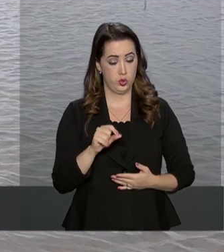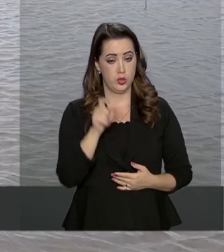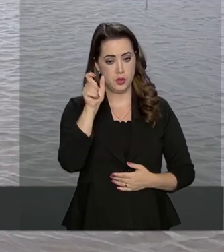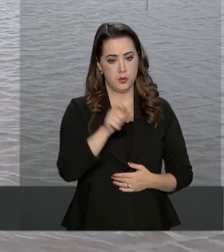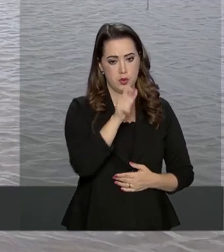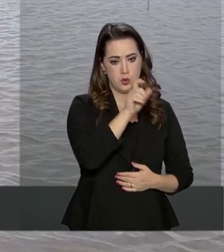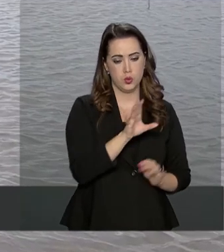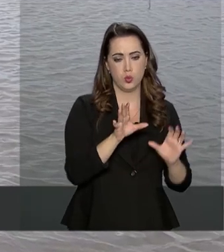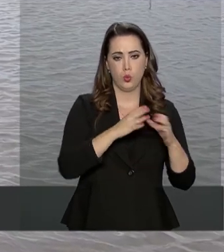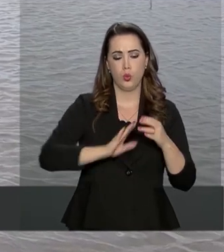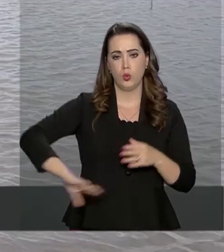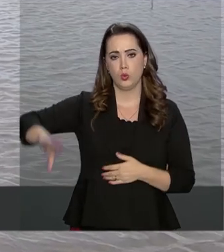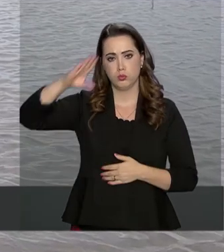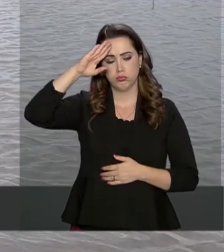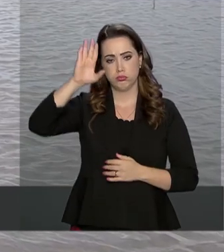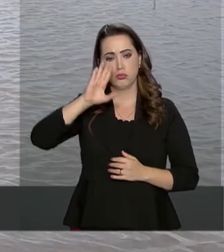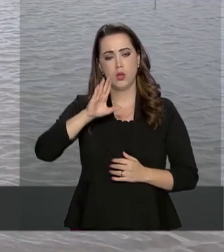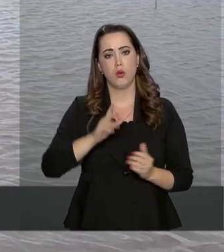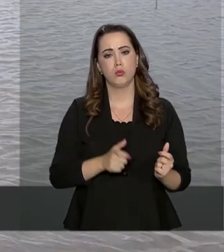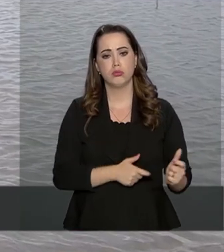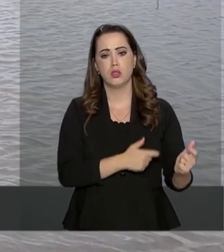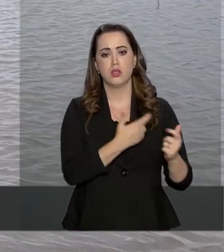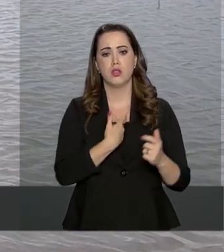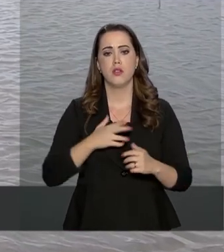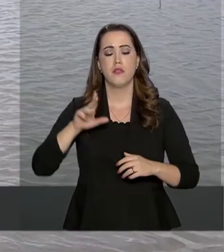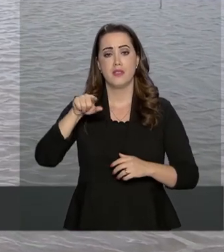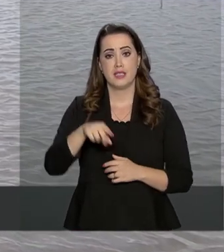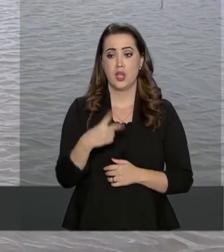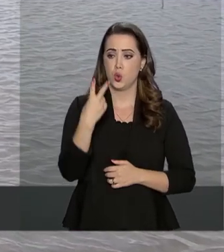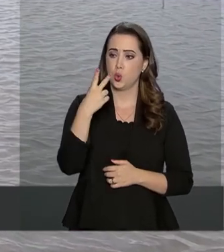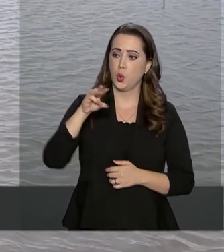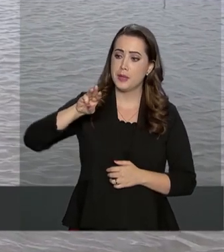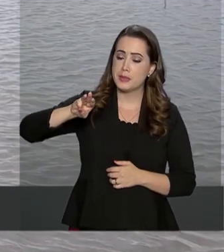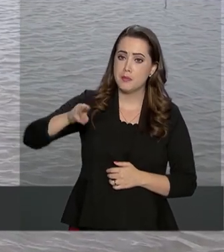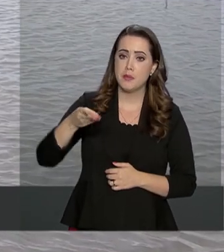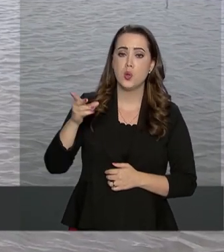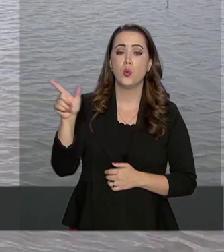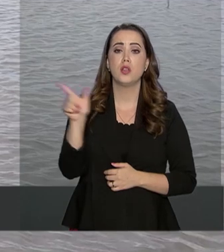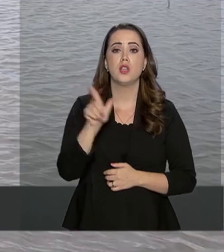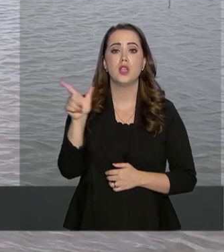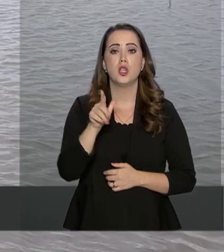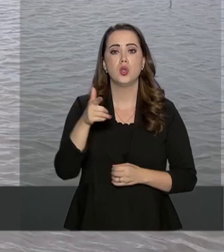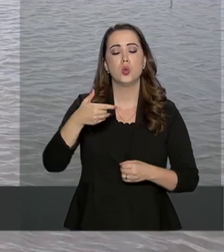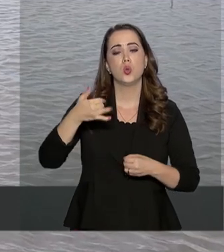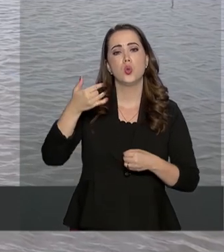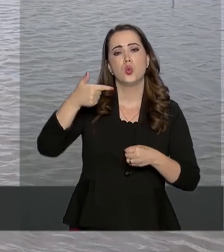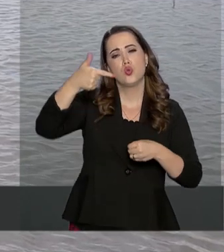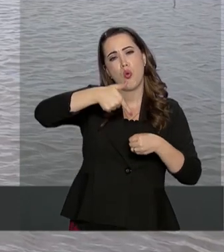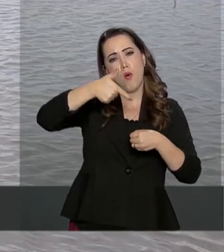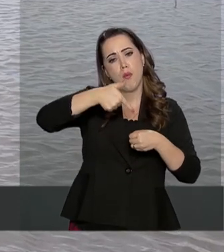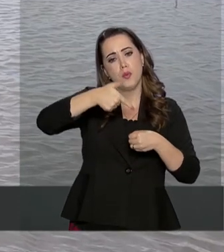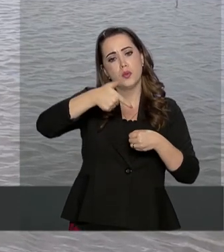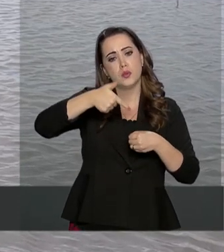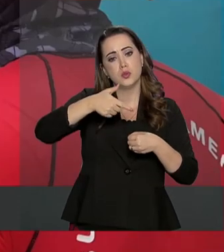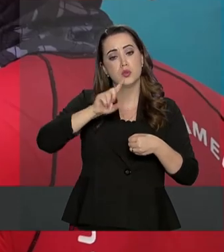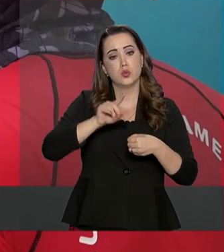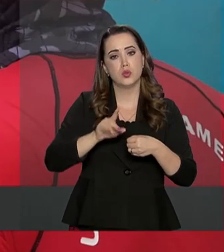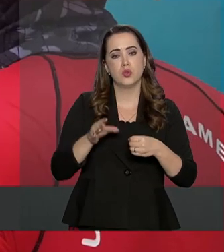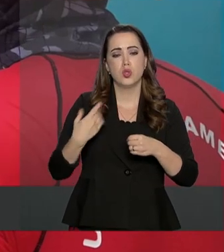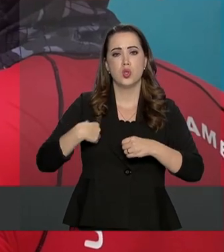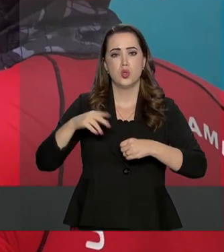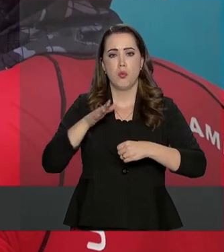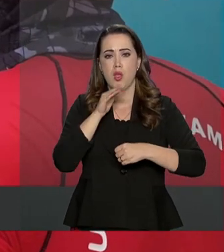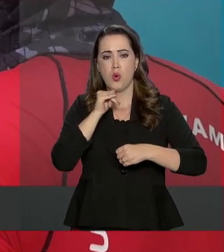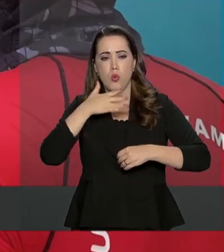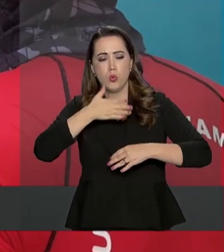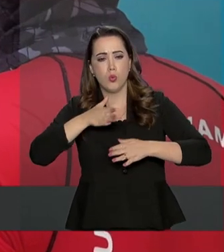militares do Corpo de Bombeiros fizeram uma importante travessia de 2 mil litros de óleo diesel subindo o rio Jingjing até